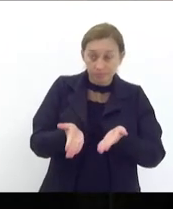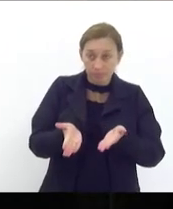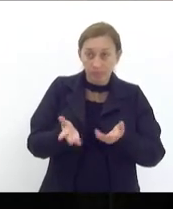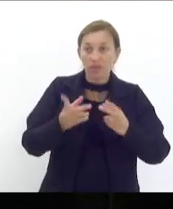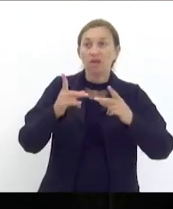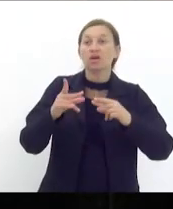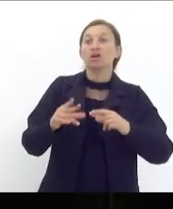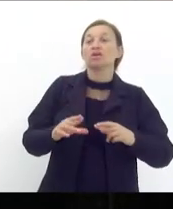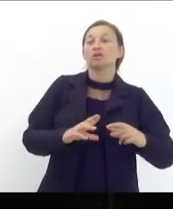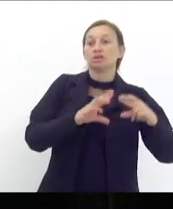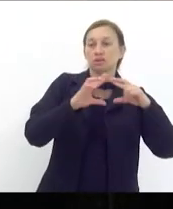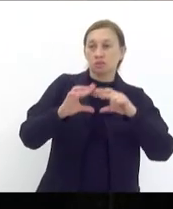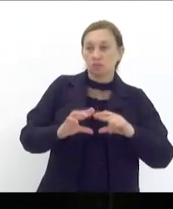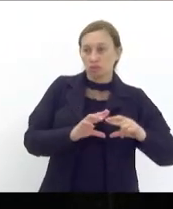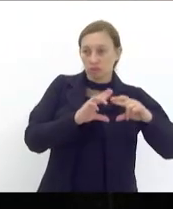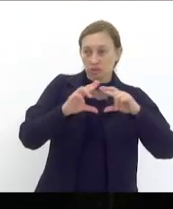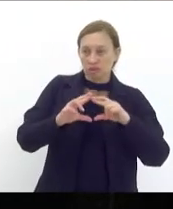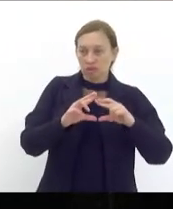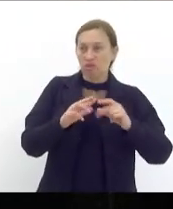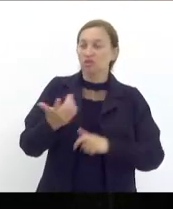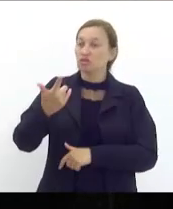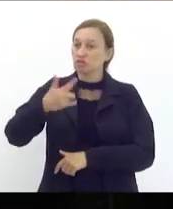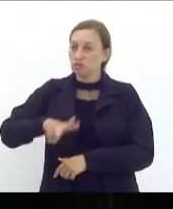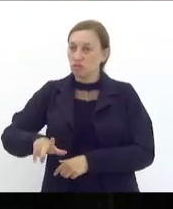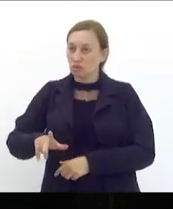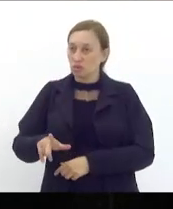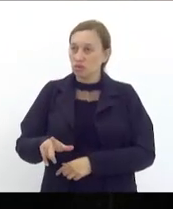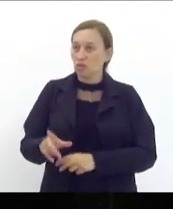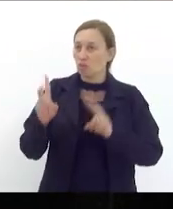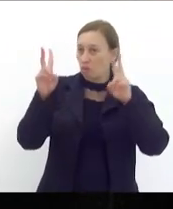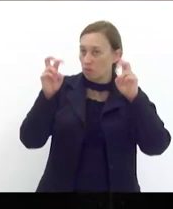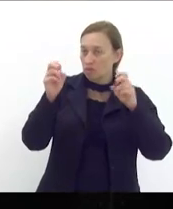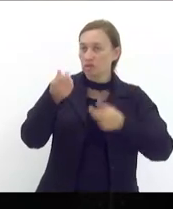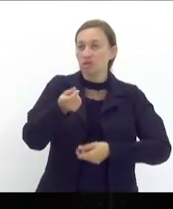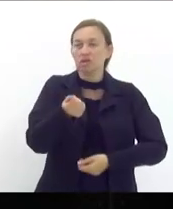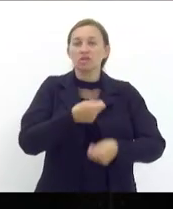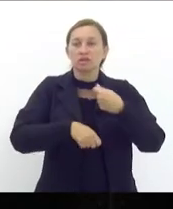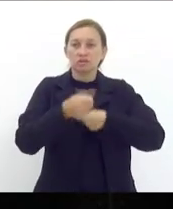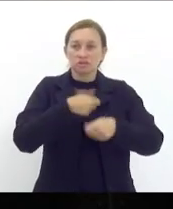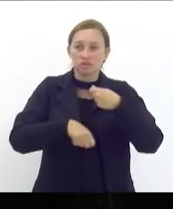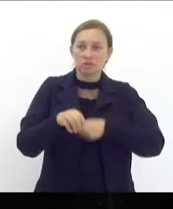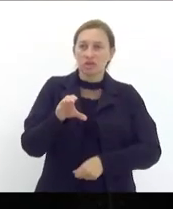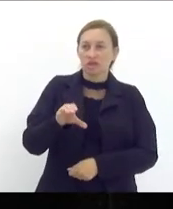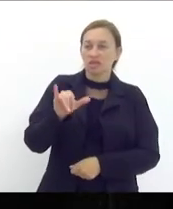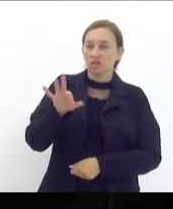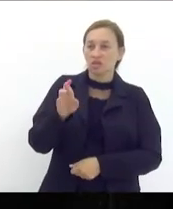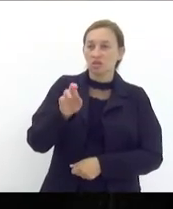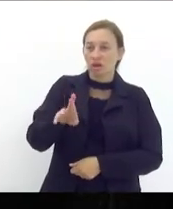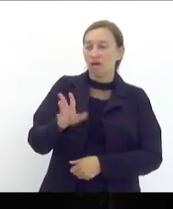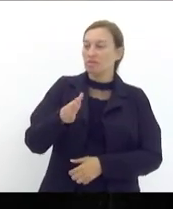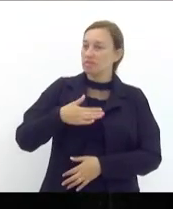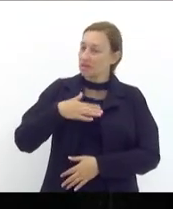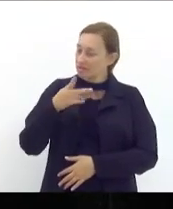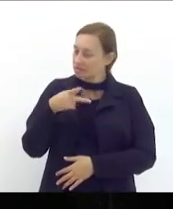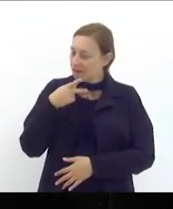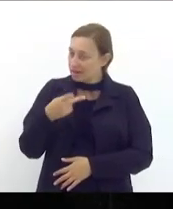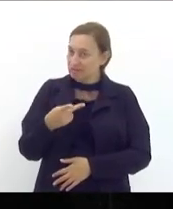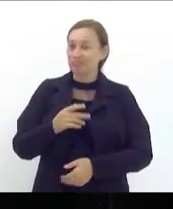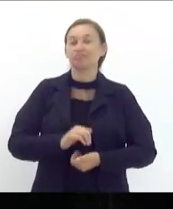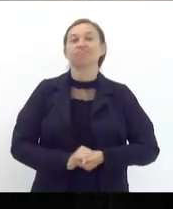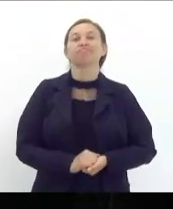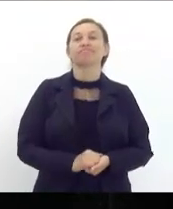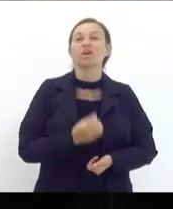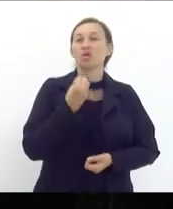reutilizados fechando mais uma vez a questão da economia circular então eram essas as minhas palavras